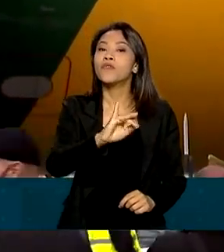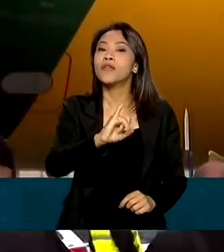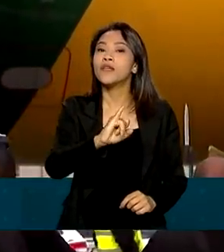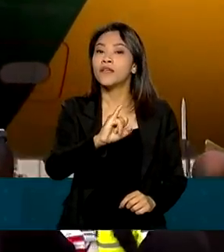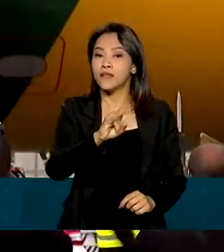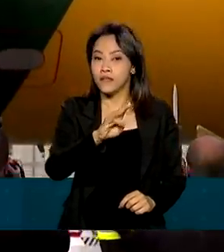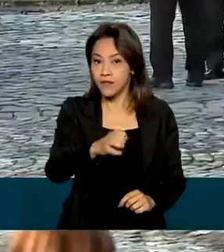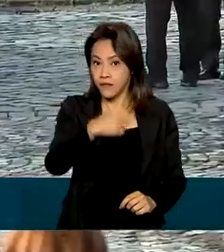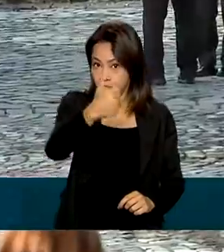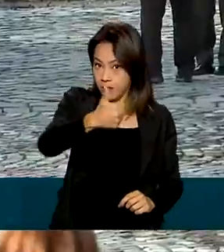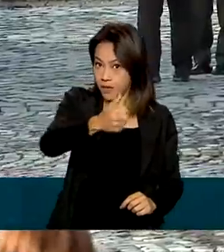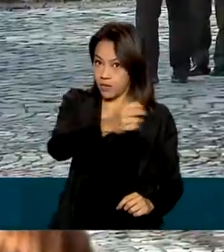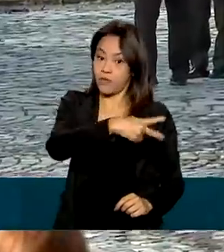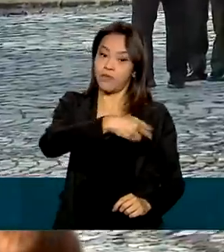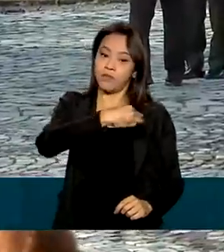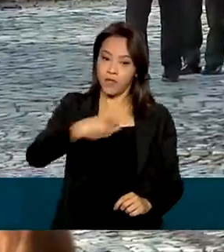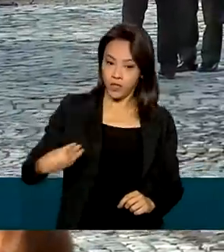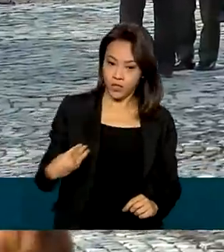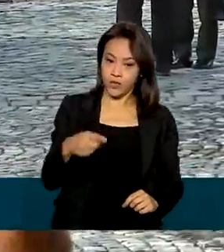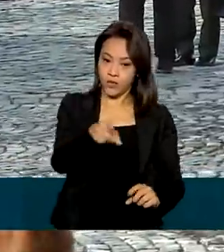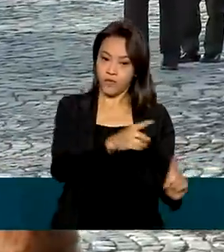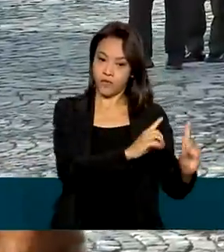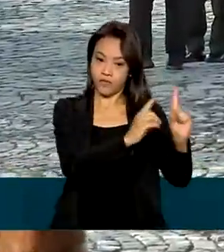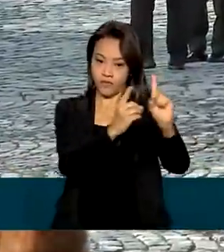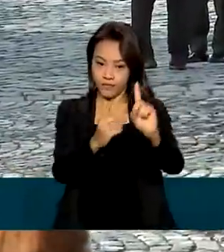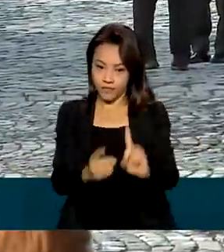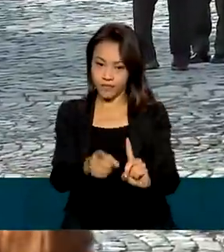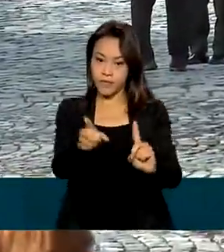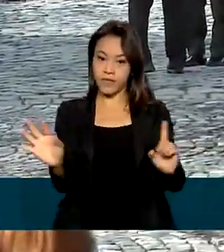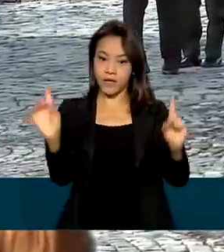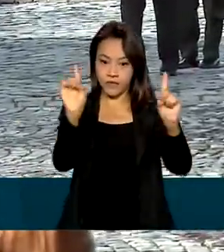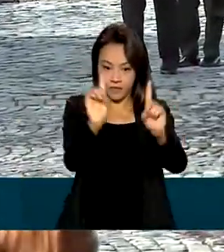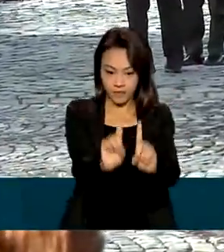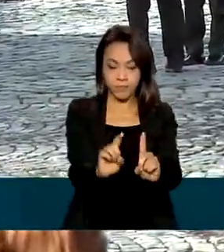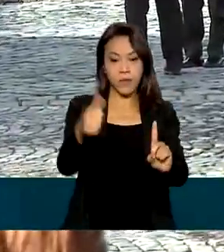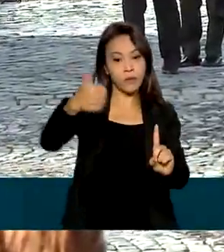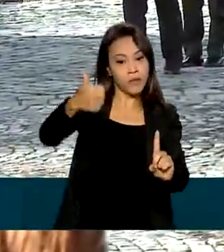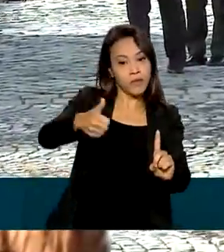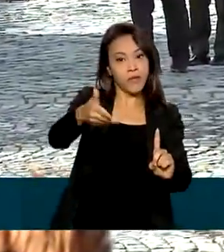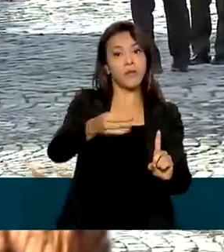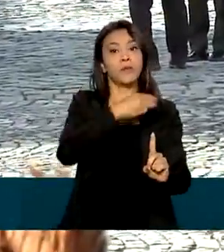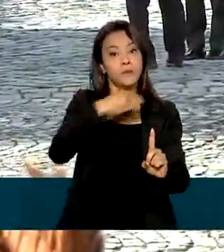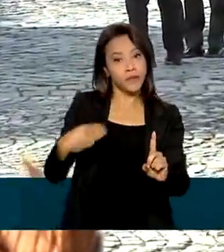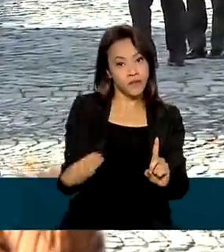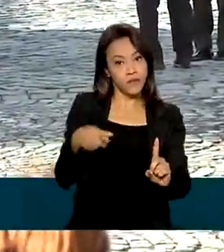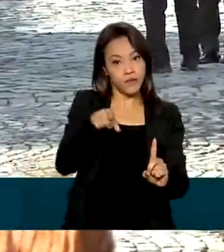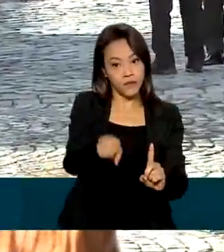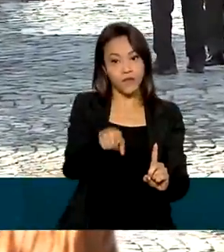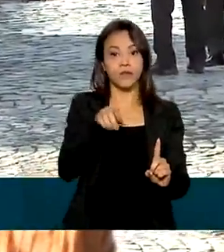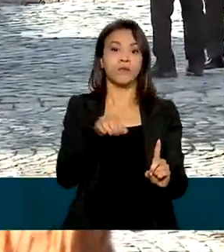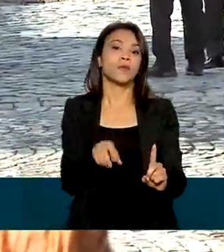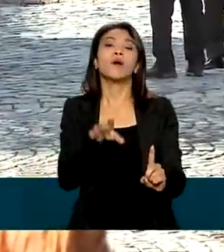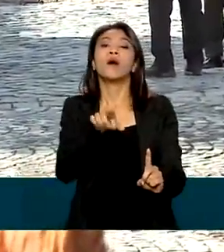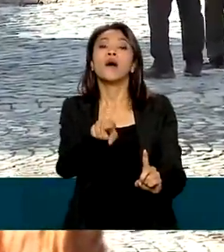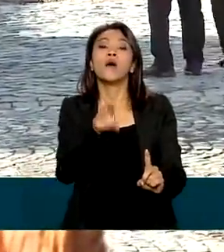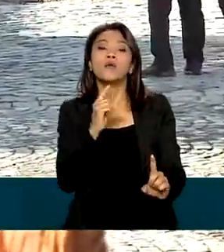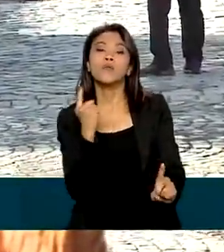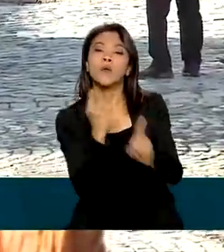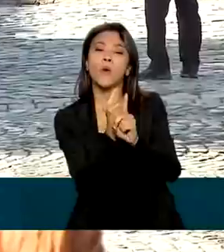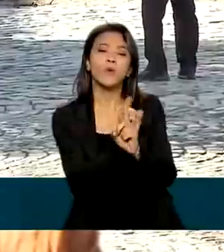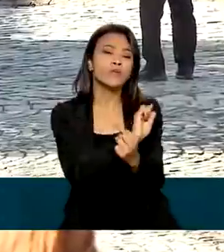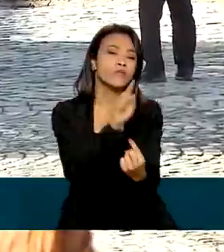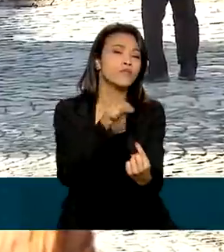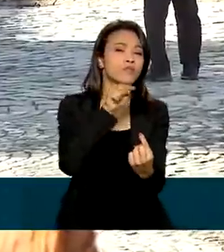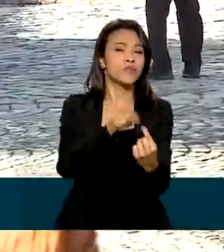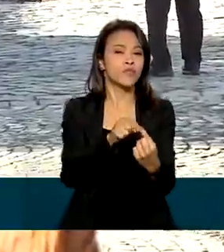seguiu para o Palácio Sandor, onde foi recepcionado pelo primeiro-ministro Victor Orbán. Os encontros são para